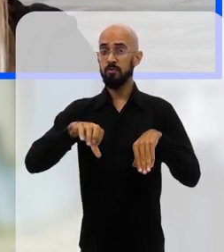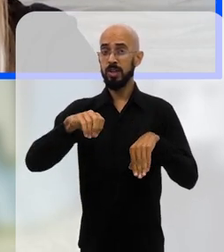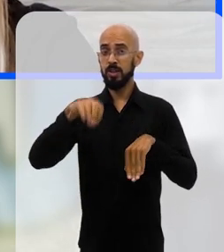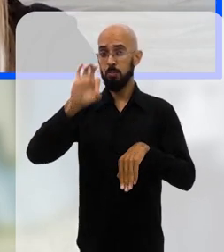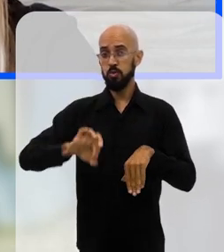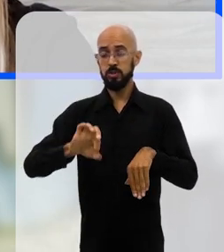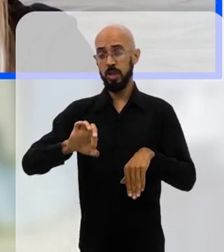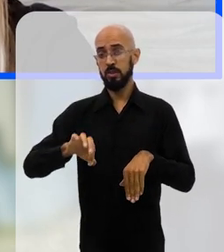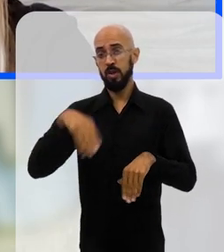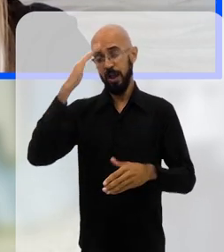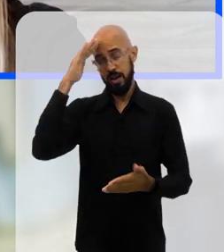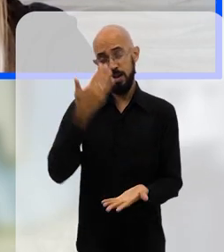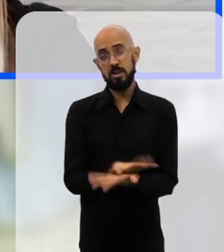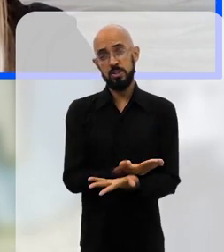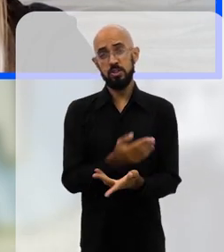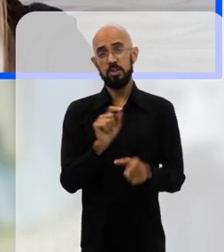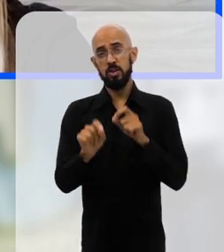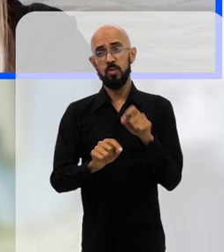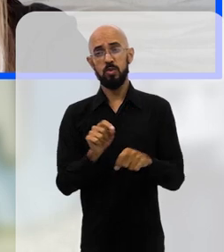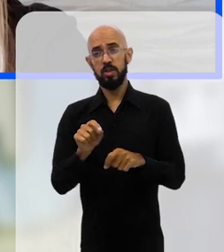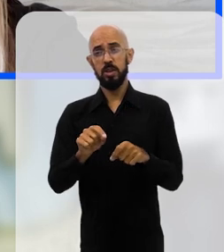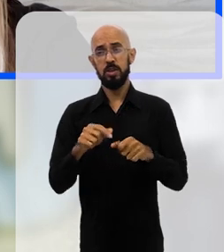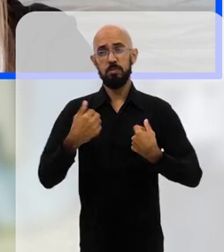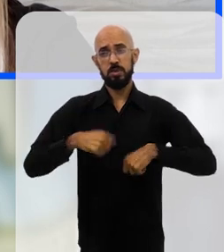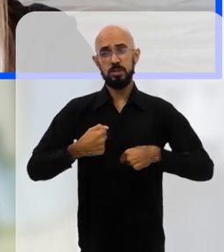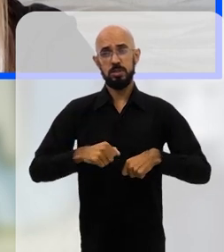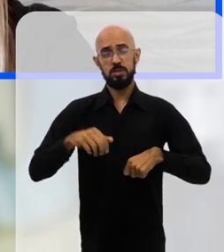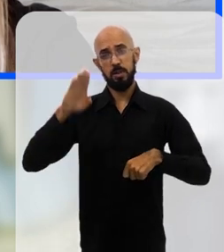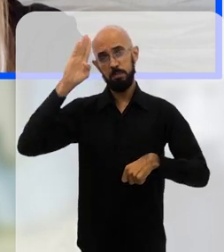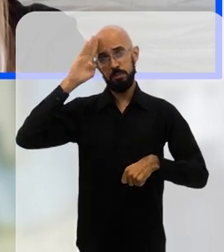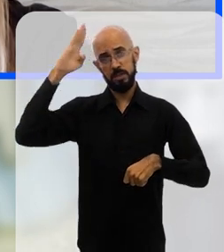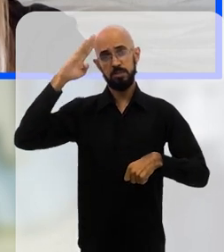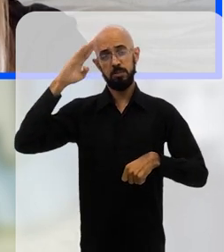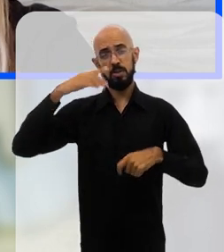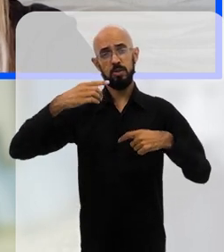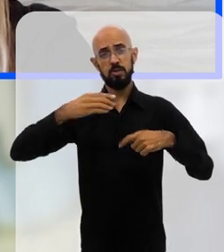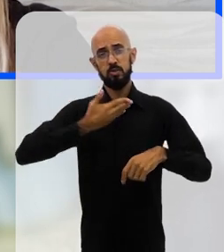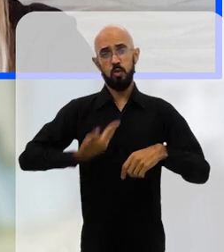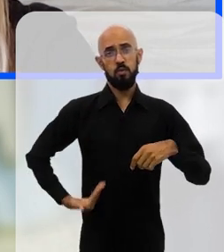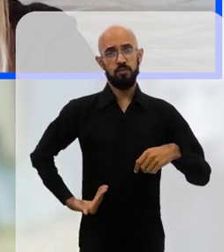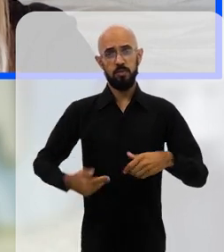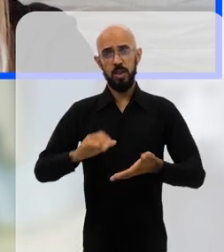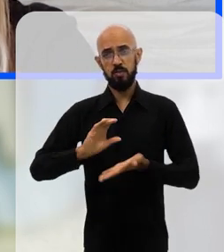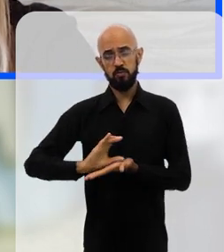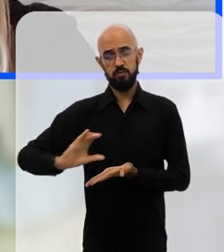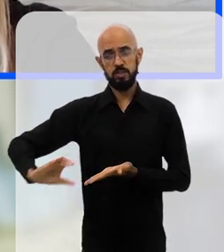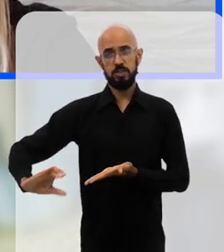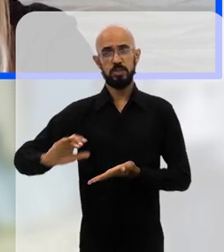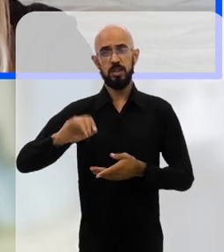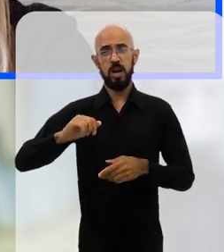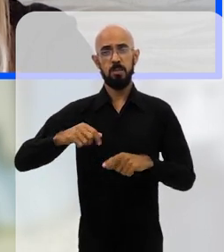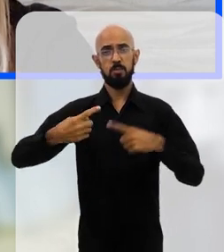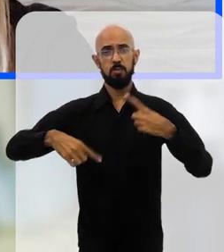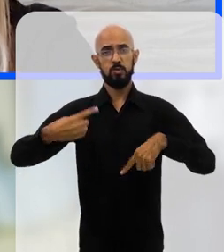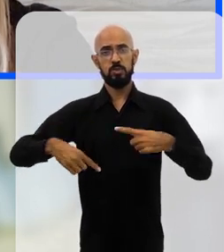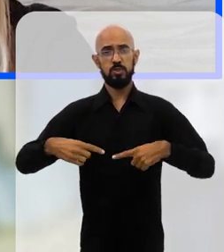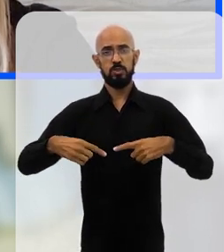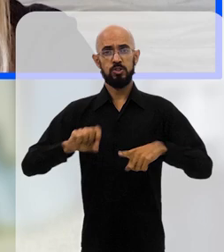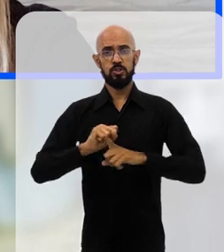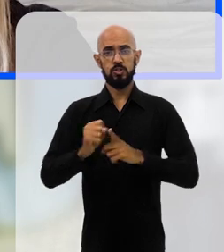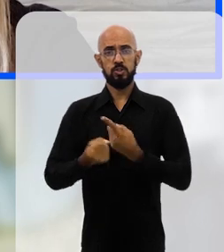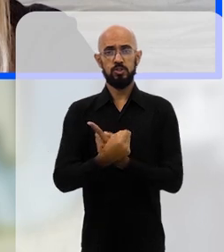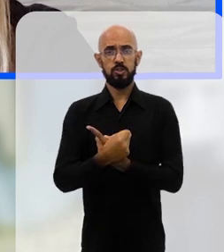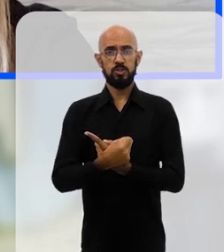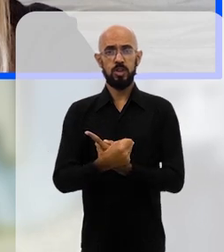brasileira acredita que deveria ser prioridade dos governos financiar a políticas sociais